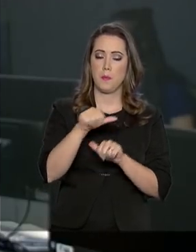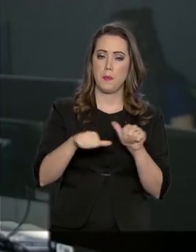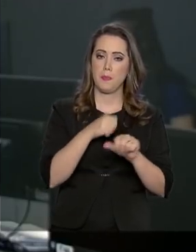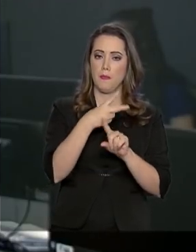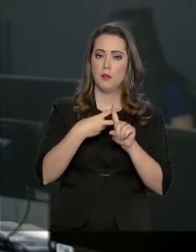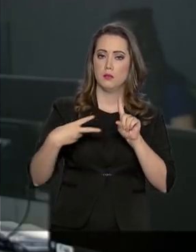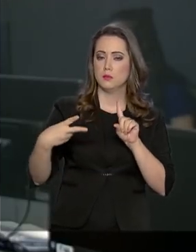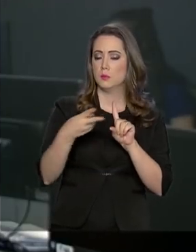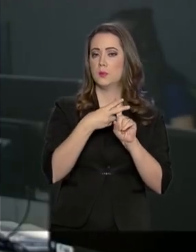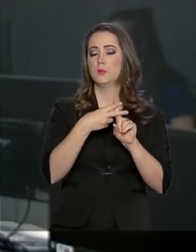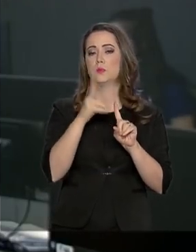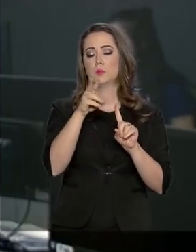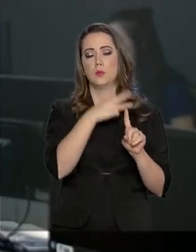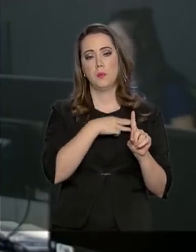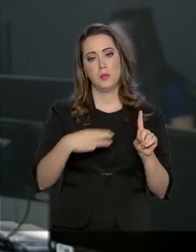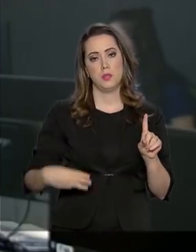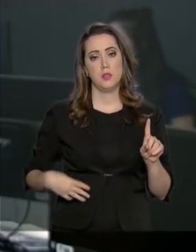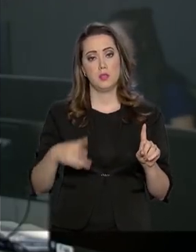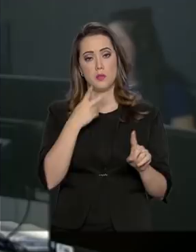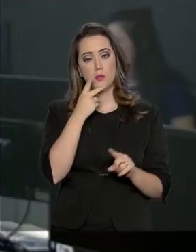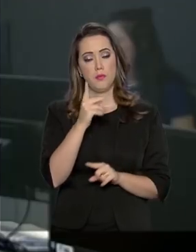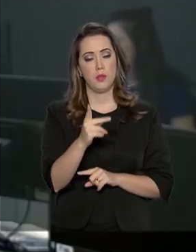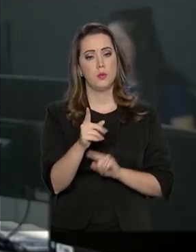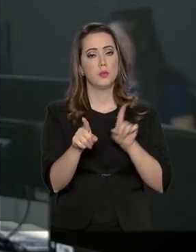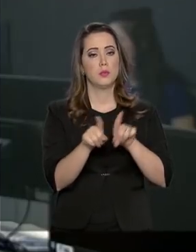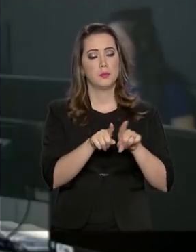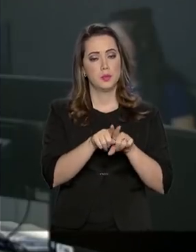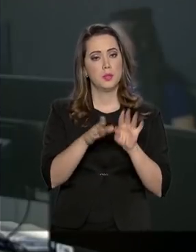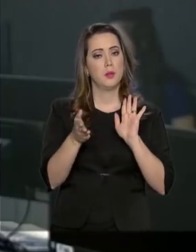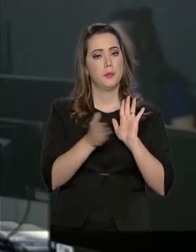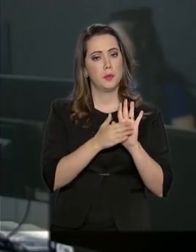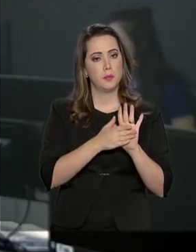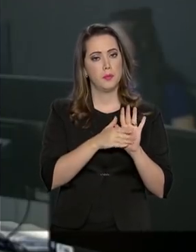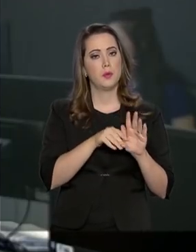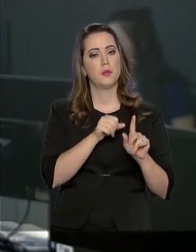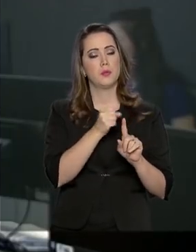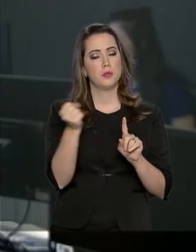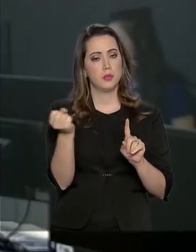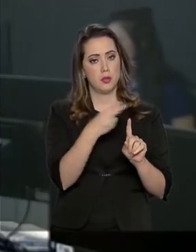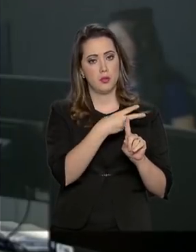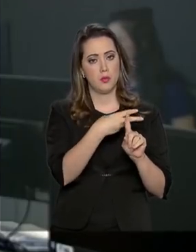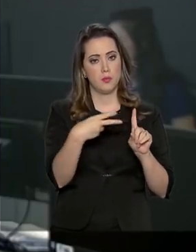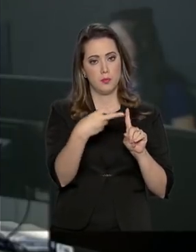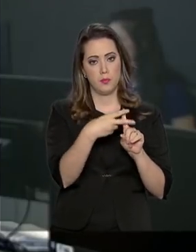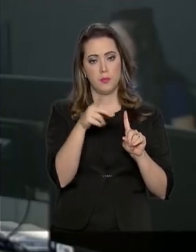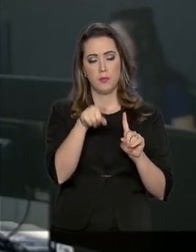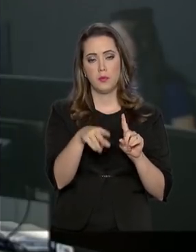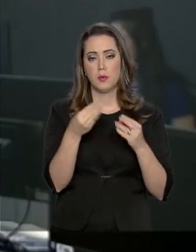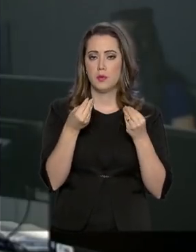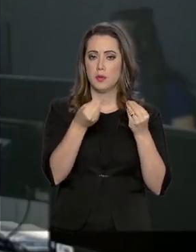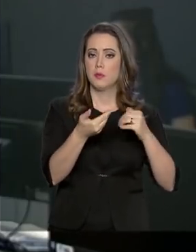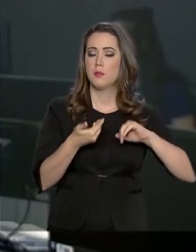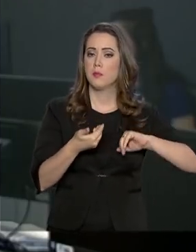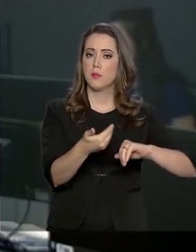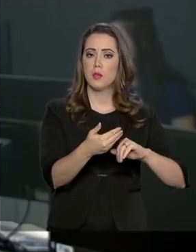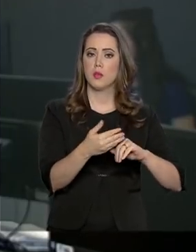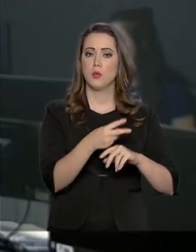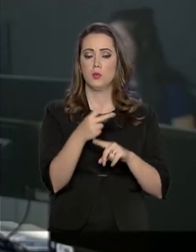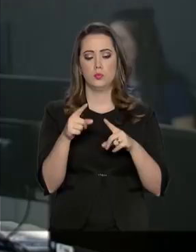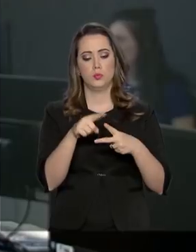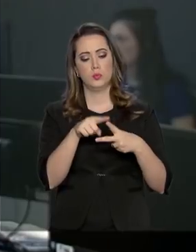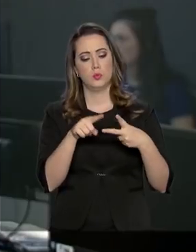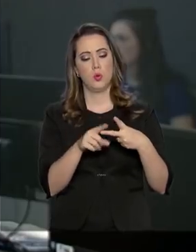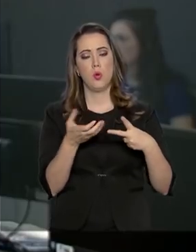ministro-chefe da Casa Civil, Onyx Lorenzoni, informou que a proposta da nova Previdência, que foi encaminhada ao Congresso Nacional, deve passar por duas